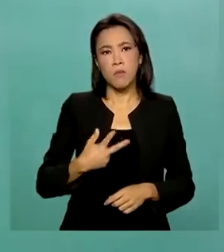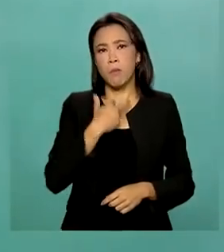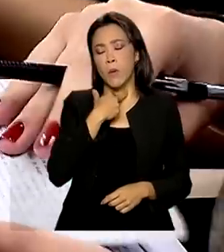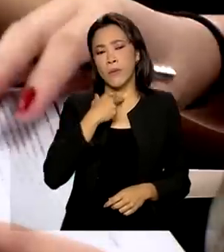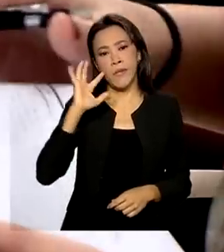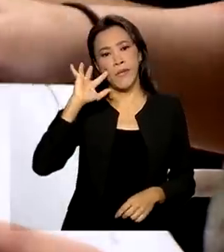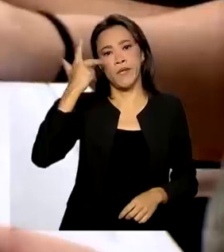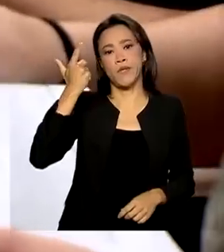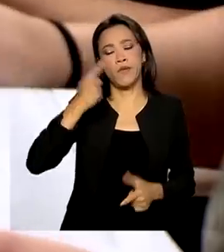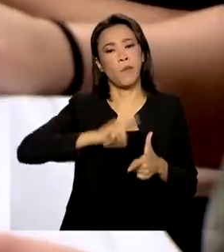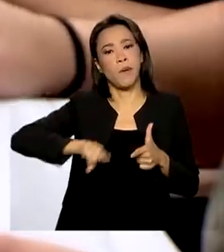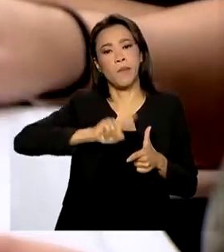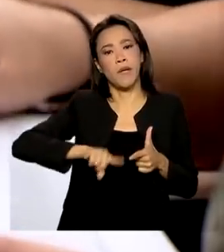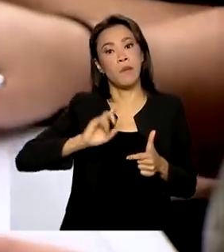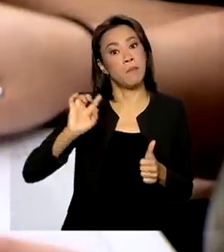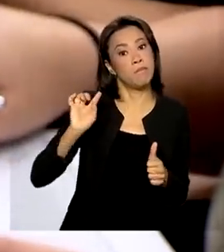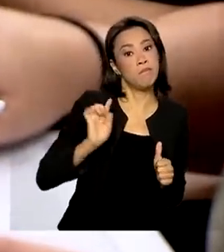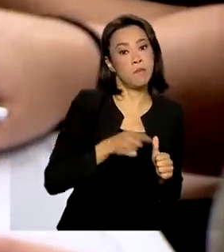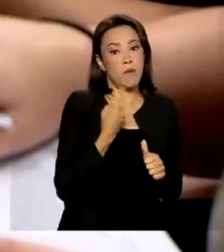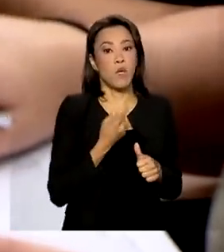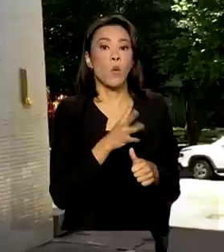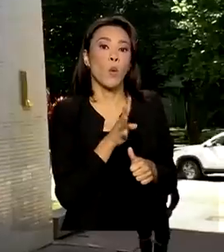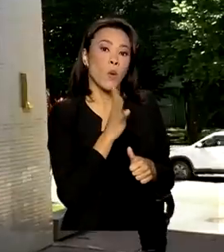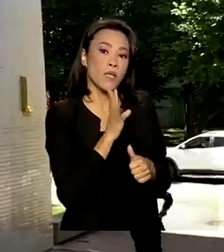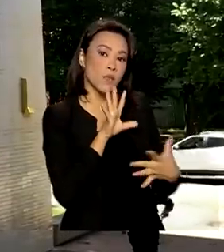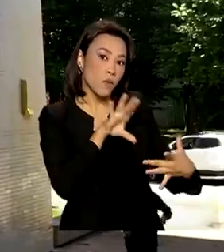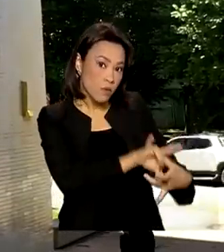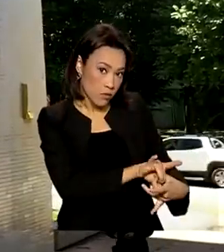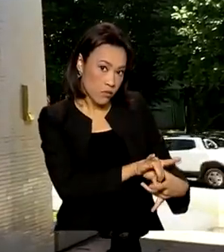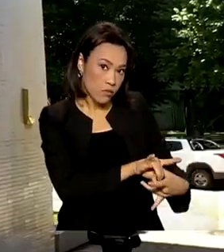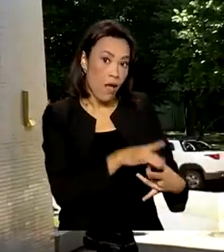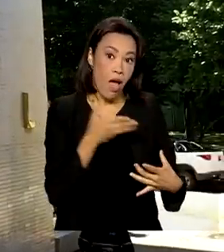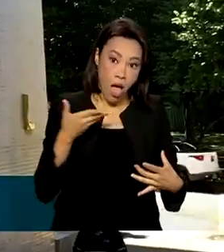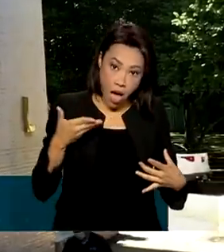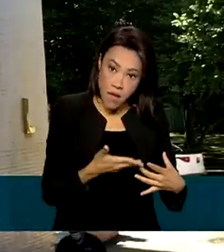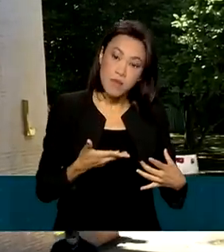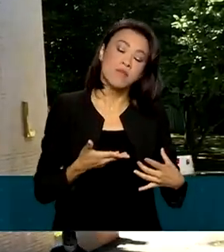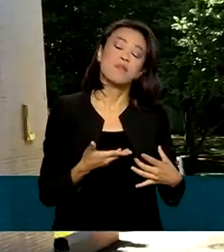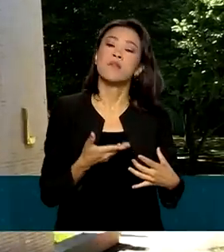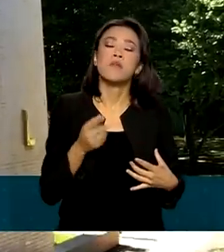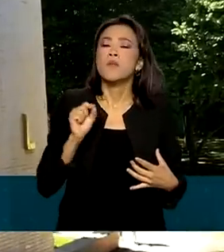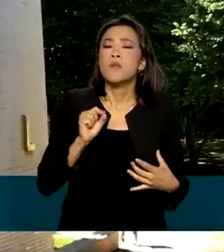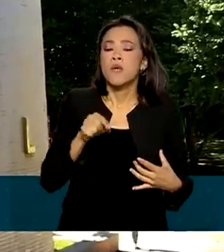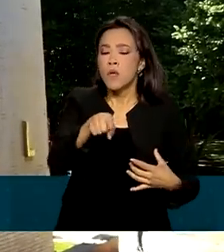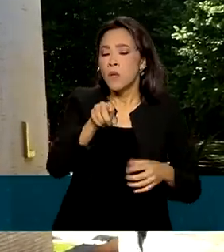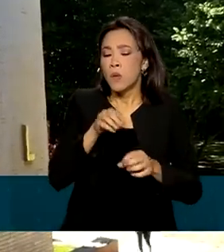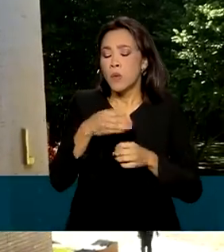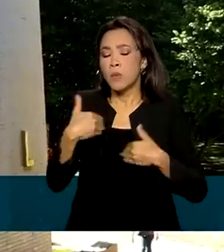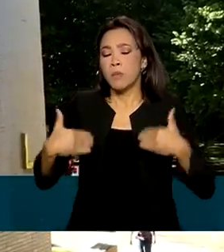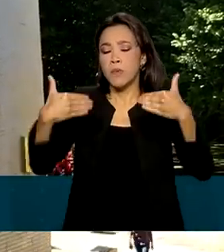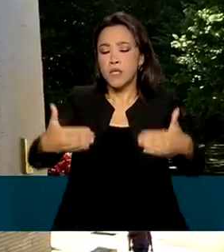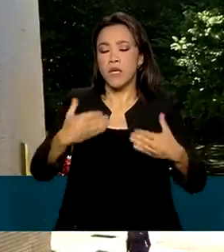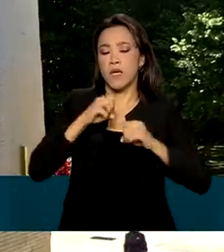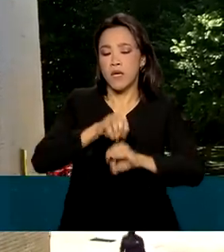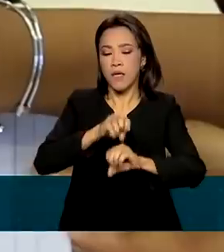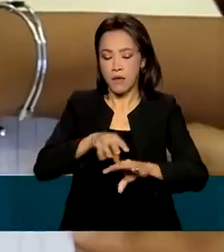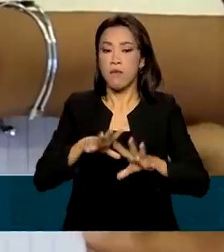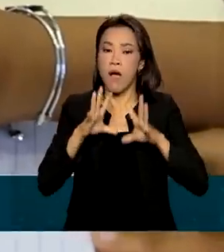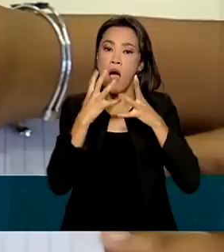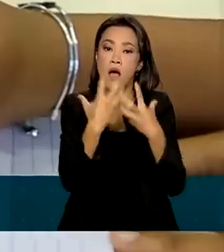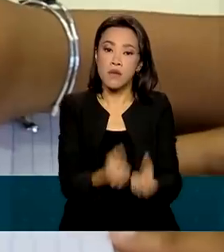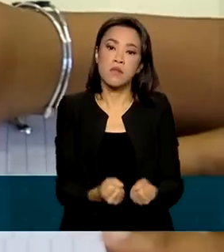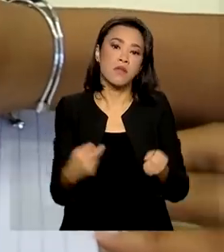problema sem conhecer todo o contexto. Seguindo essa premissa, o Ministério da Educação aderiu ao TIMSS,